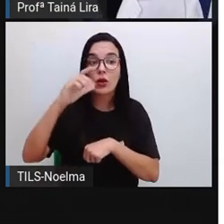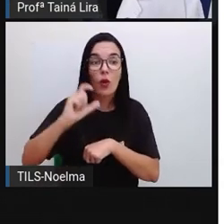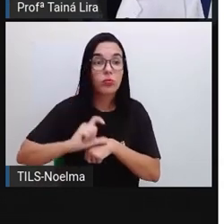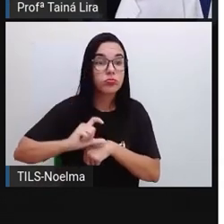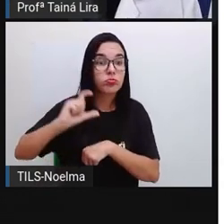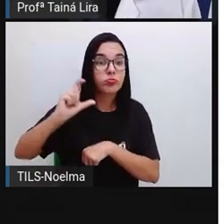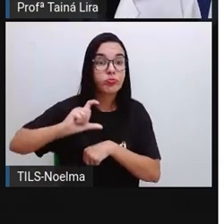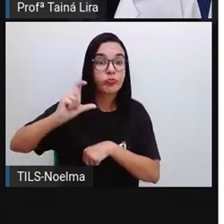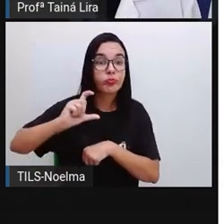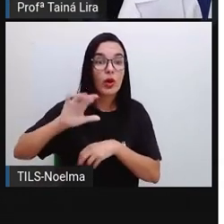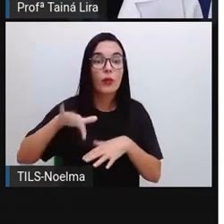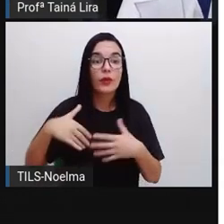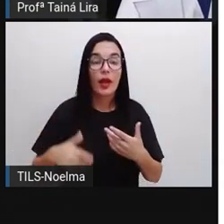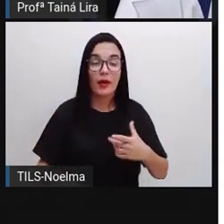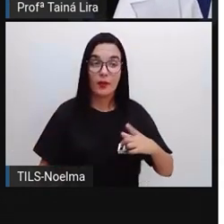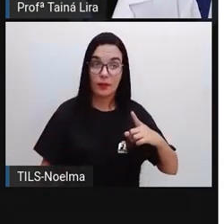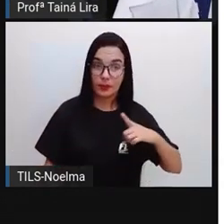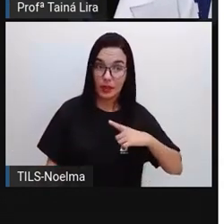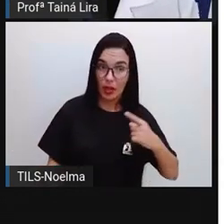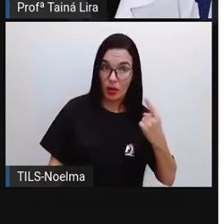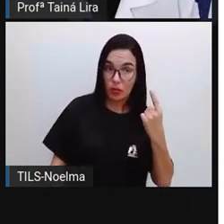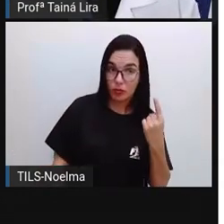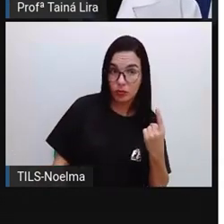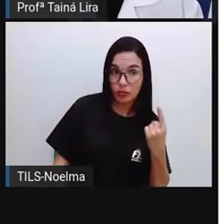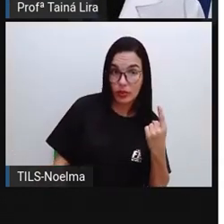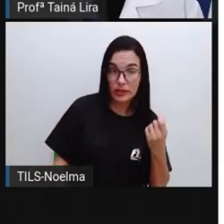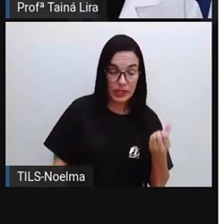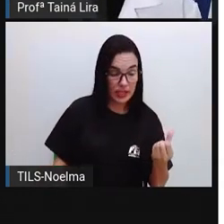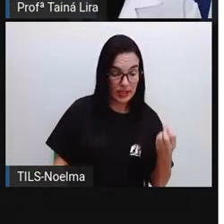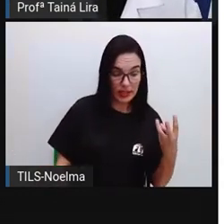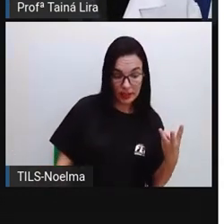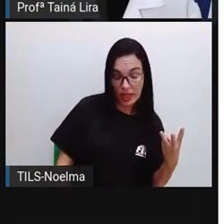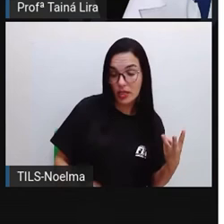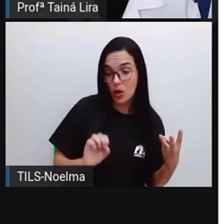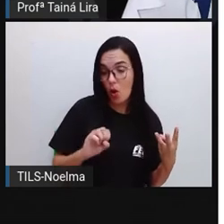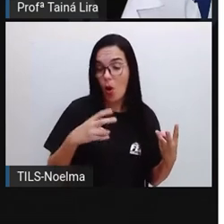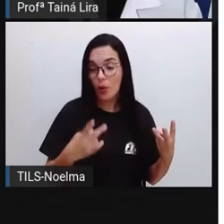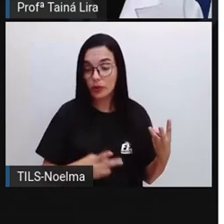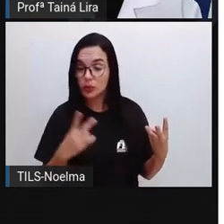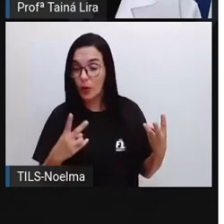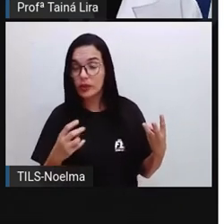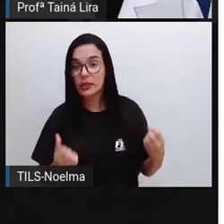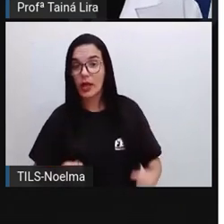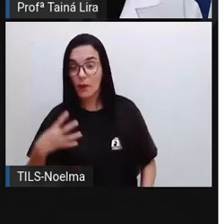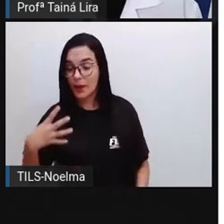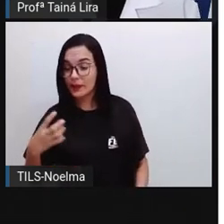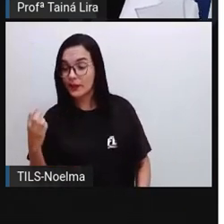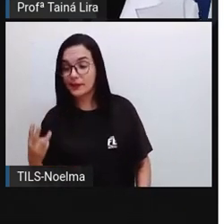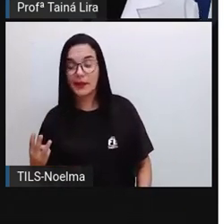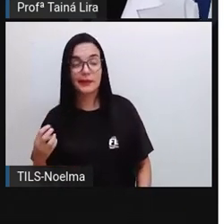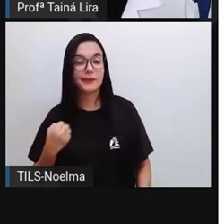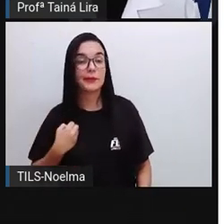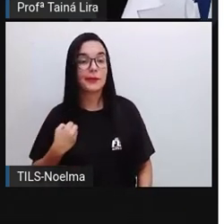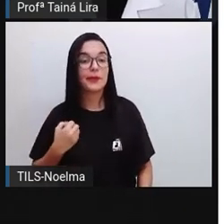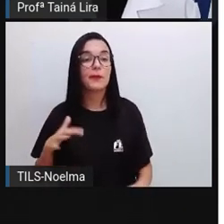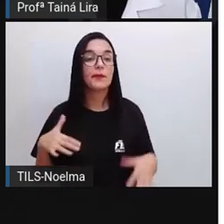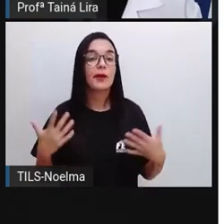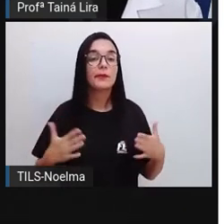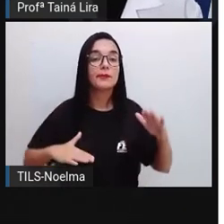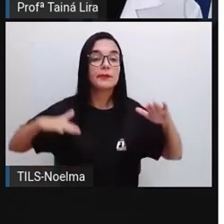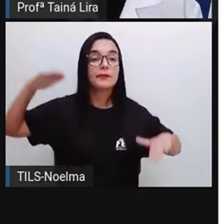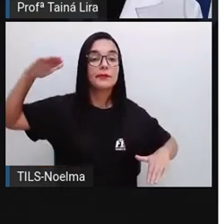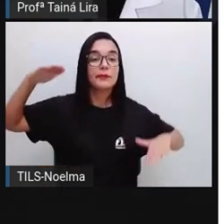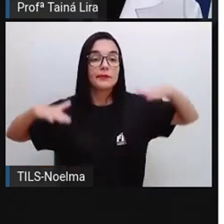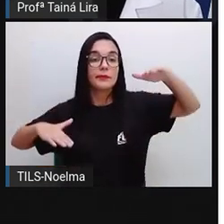É a ficha número 1, que tem o número 63? Ou é a ficha número 2, que tem o número 43? Qual é a ficha